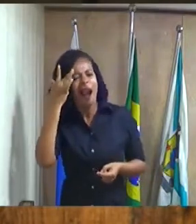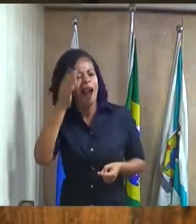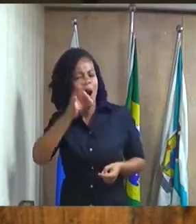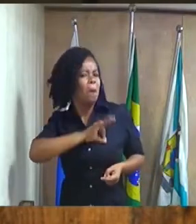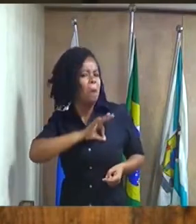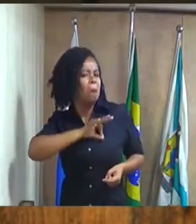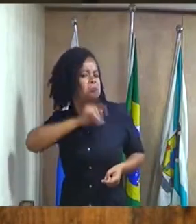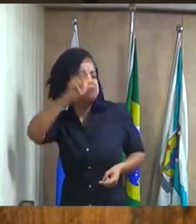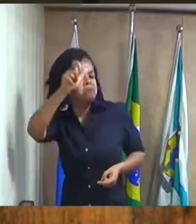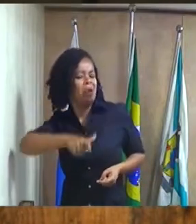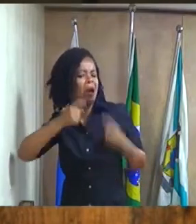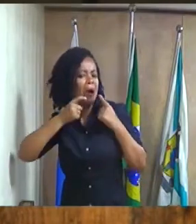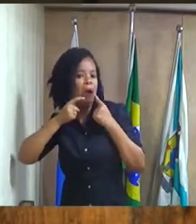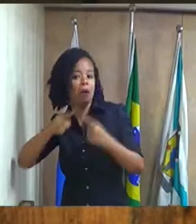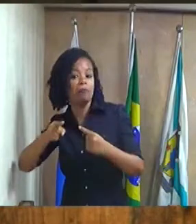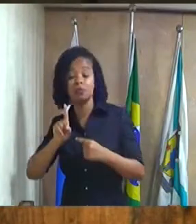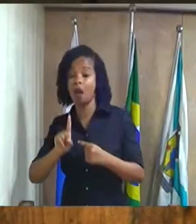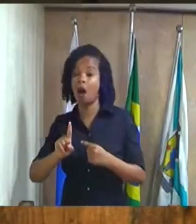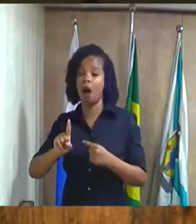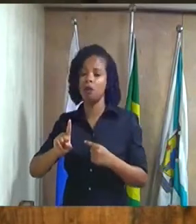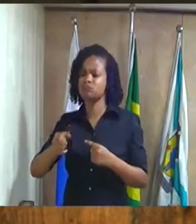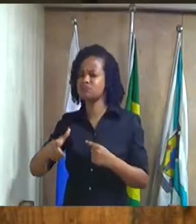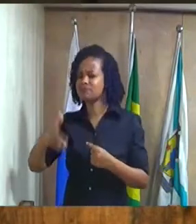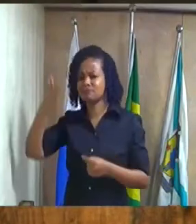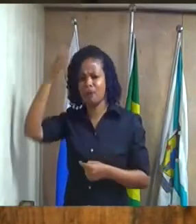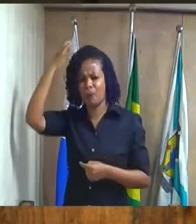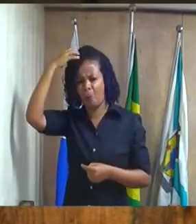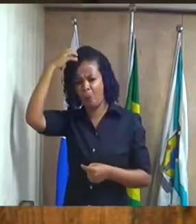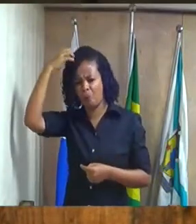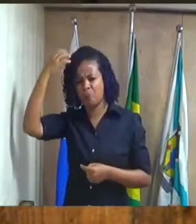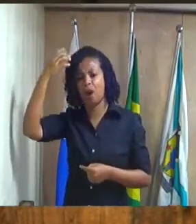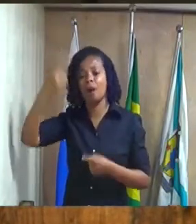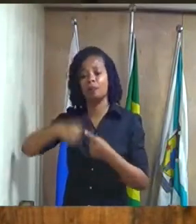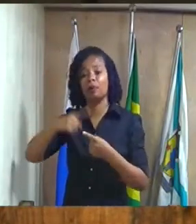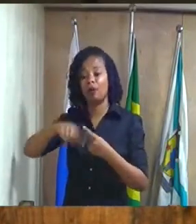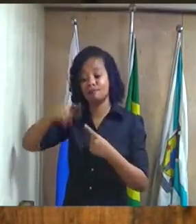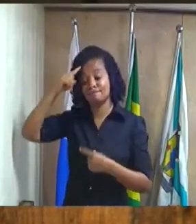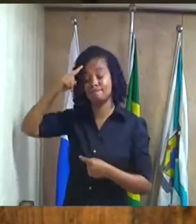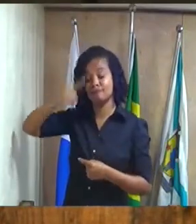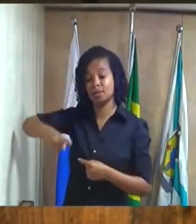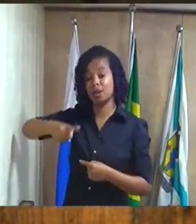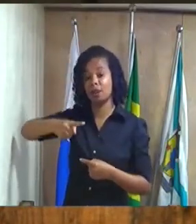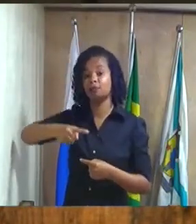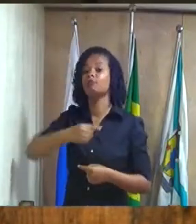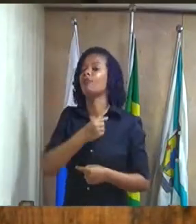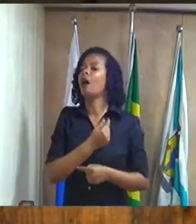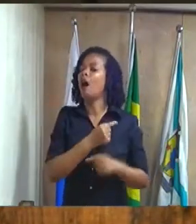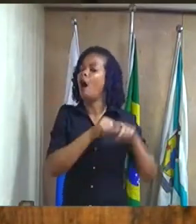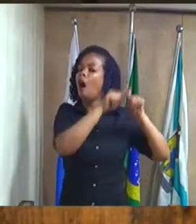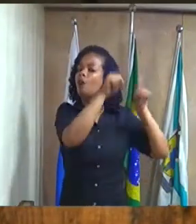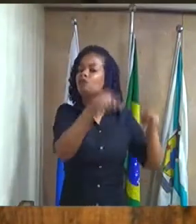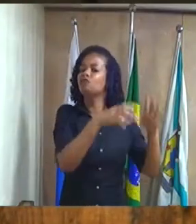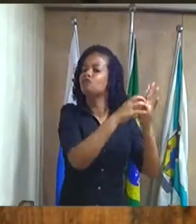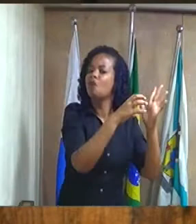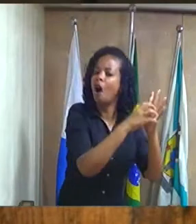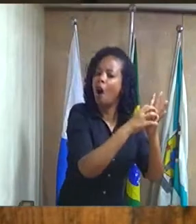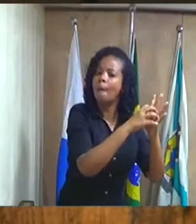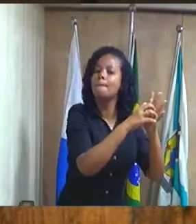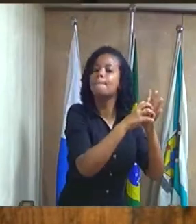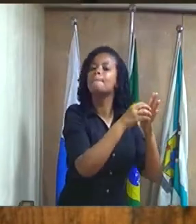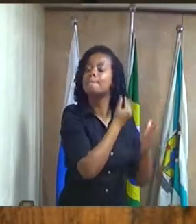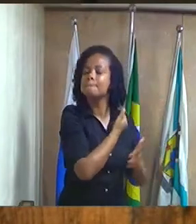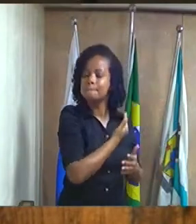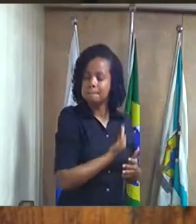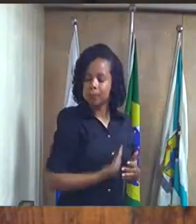tem culpa ele recebe ordem ele recebe ordem é funcionário público e aí ordem ele